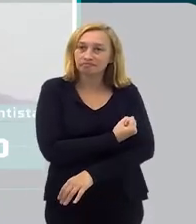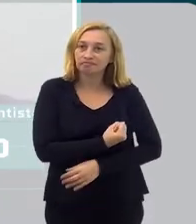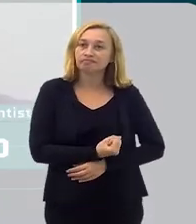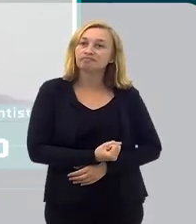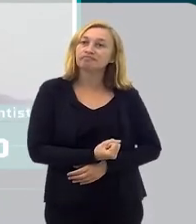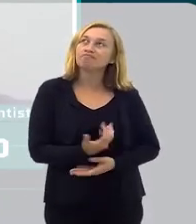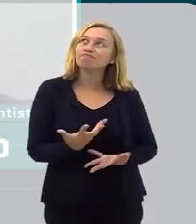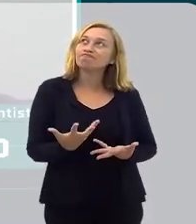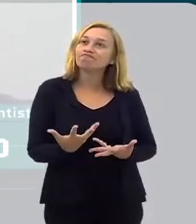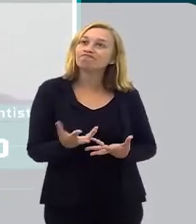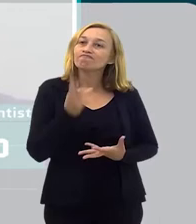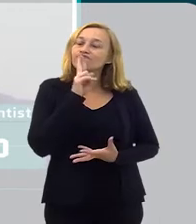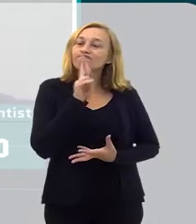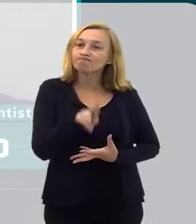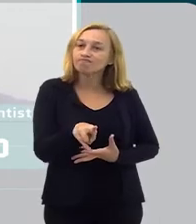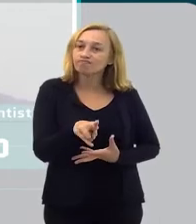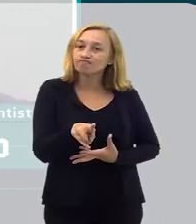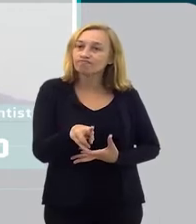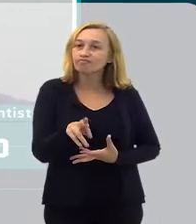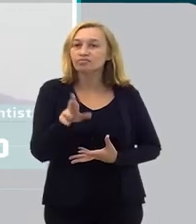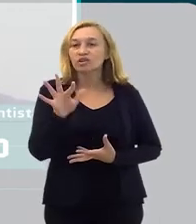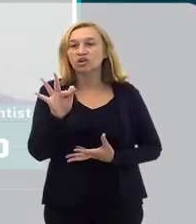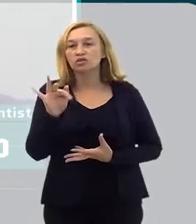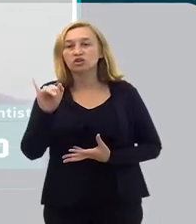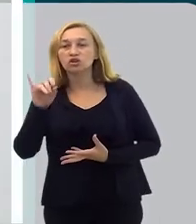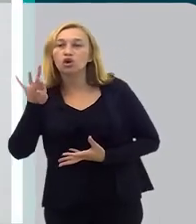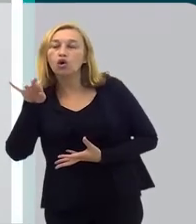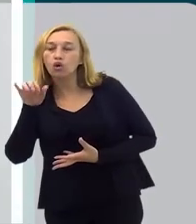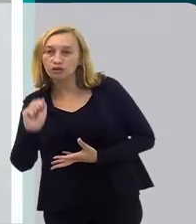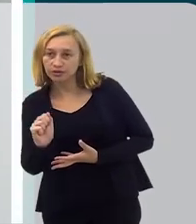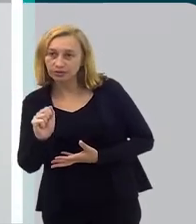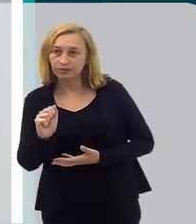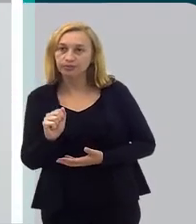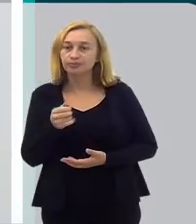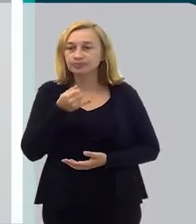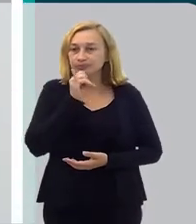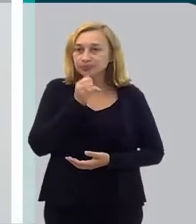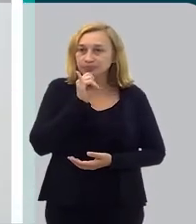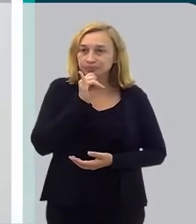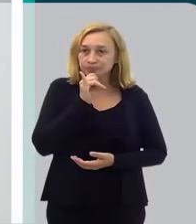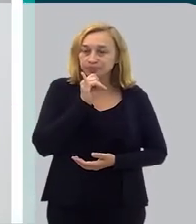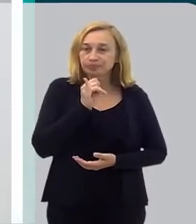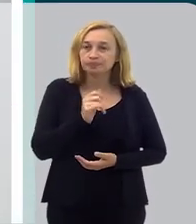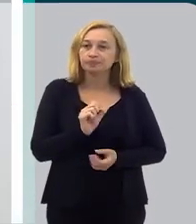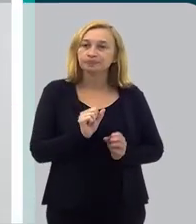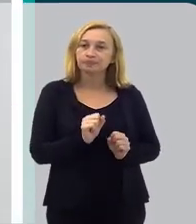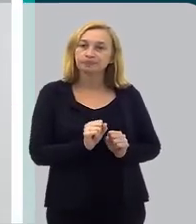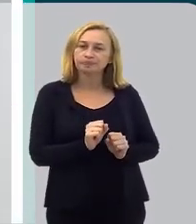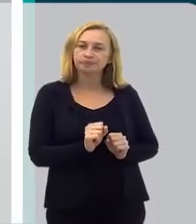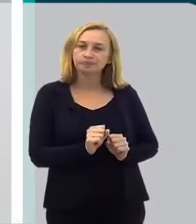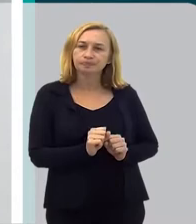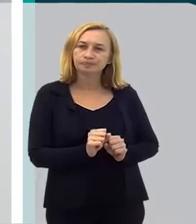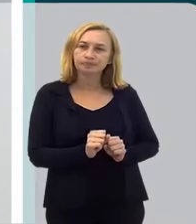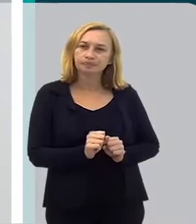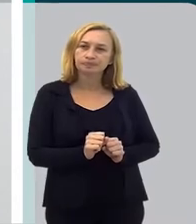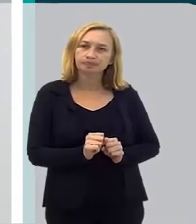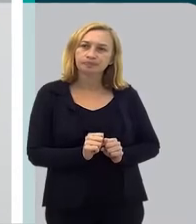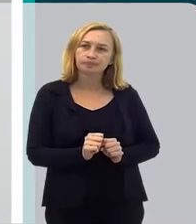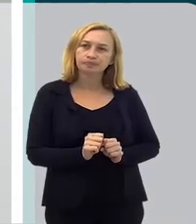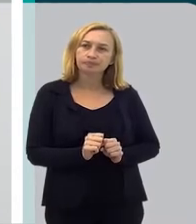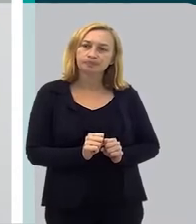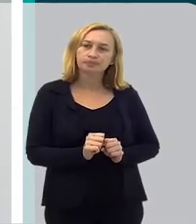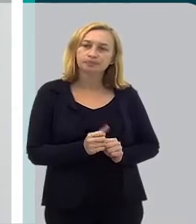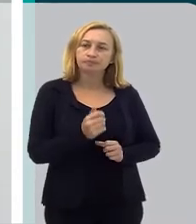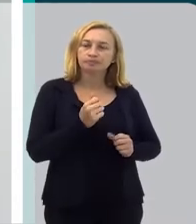trazem uma resposta fisiológica, né? Por exemplo, uma das respostas fisiológicas que a gente